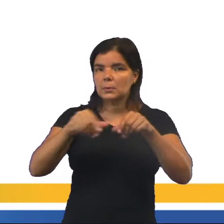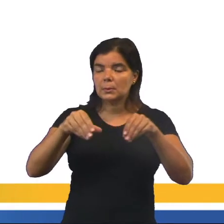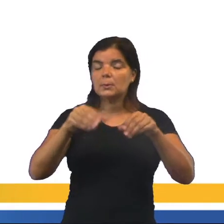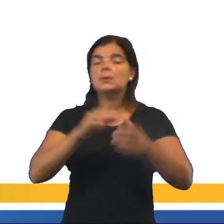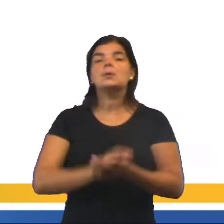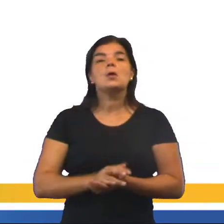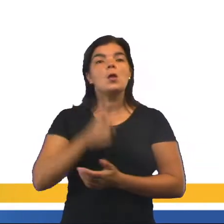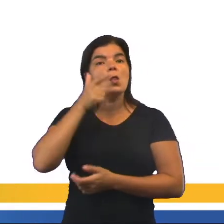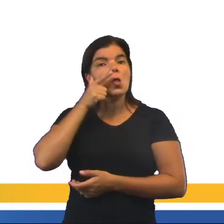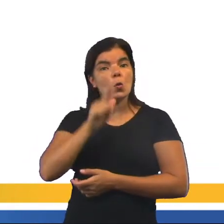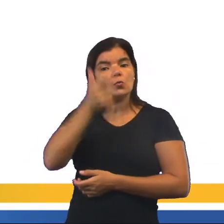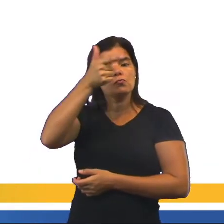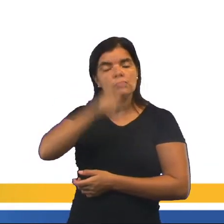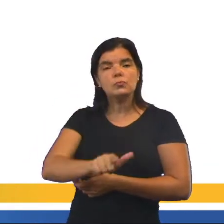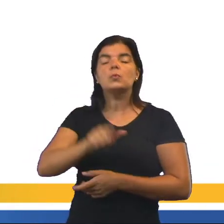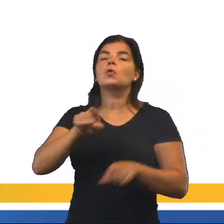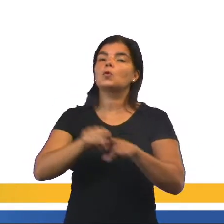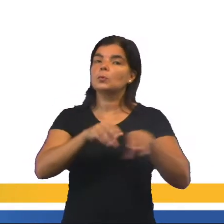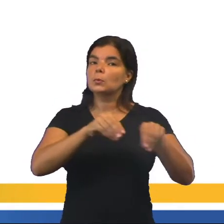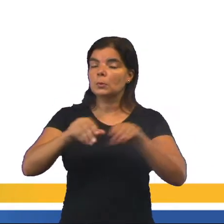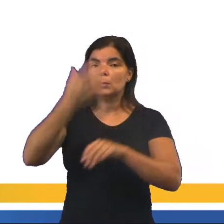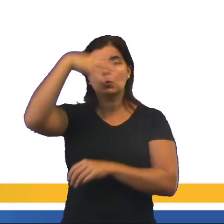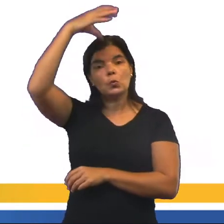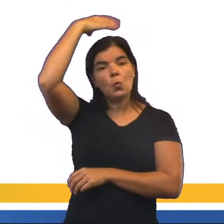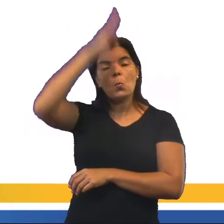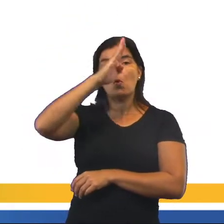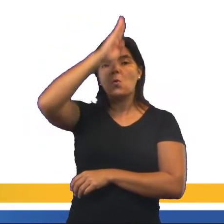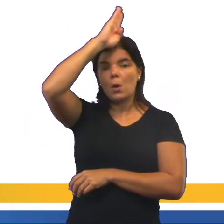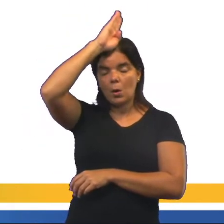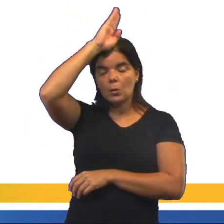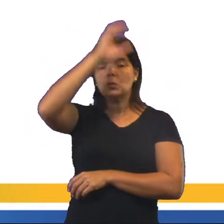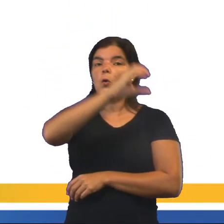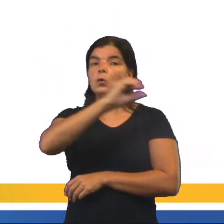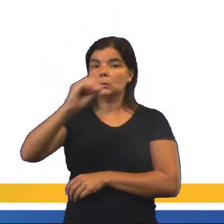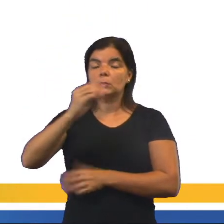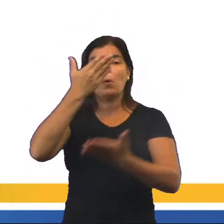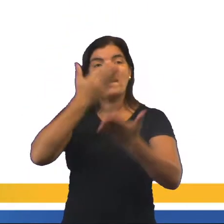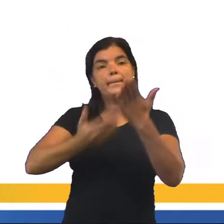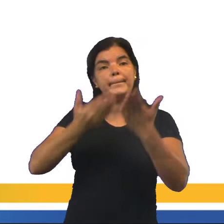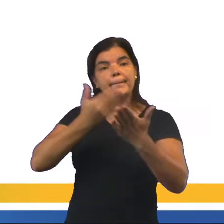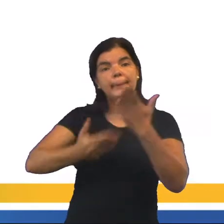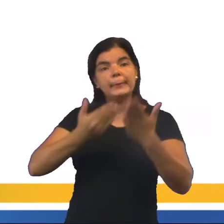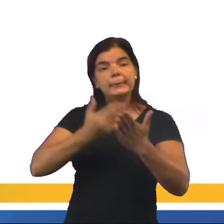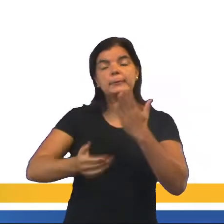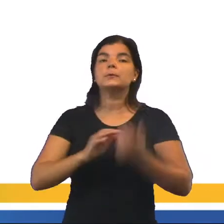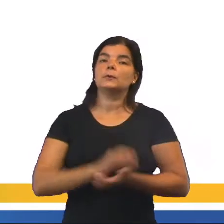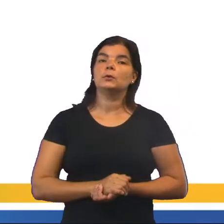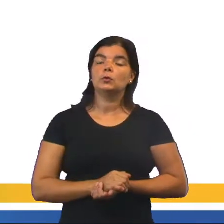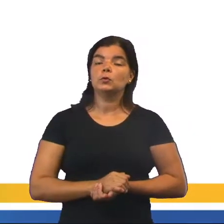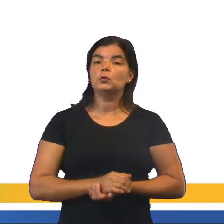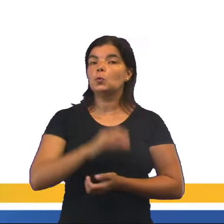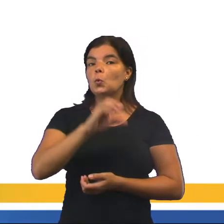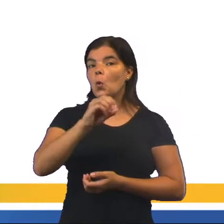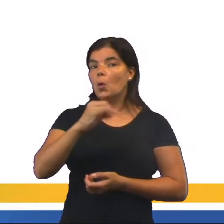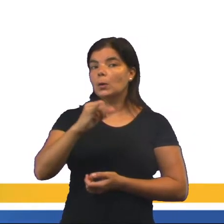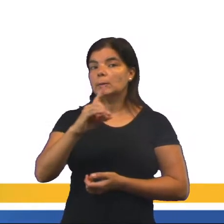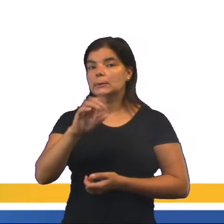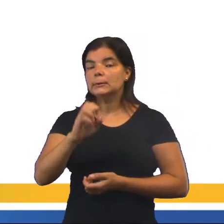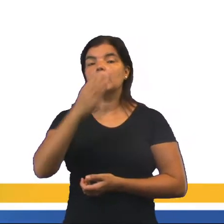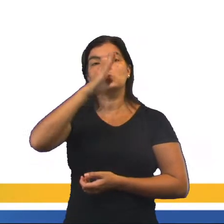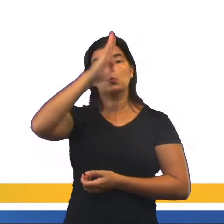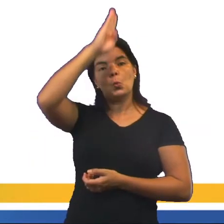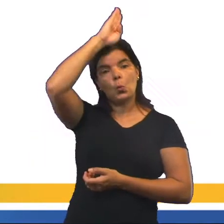No caso, ele reconquistou territórios que o Império Romano Ocidental havia perdido. Lá do Ocidente, incluindo